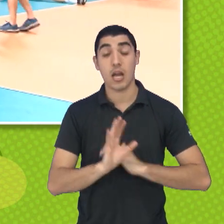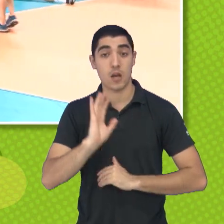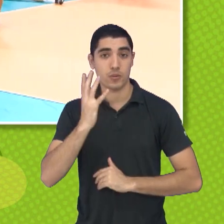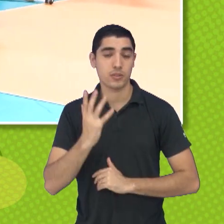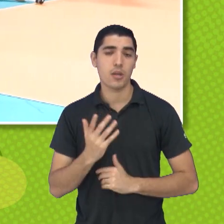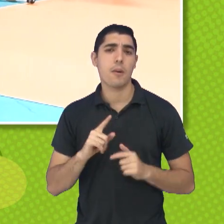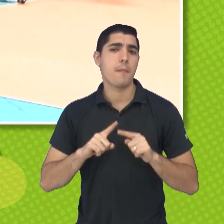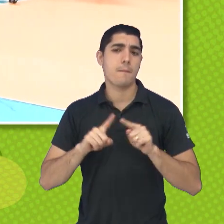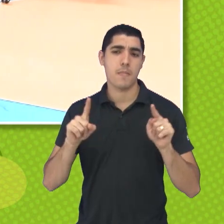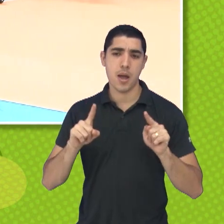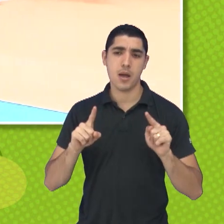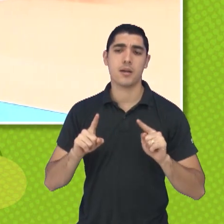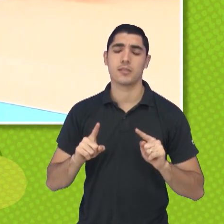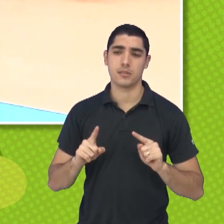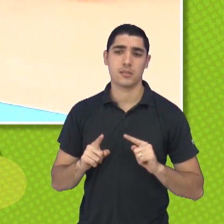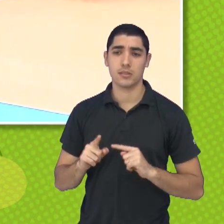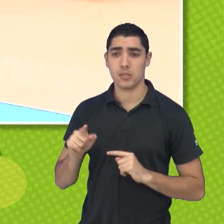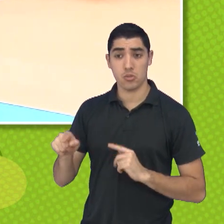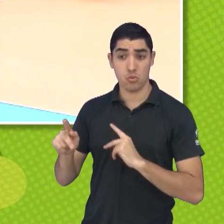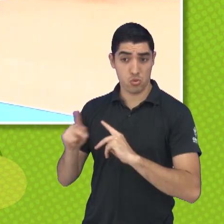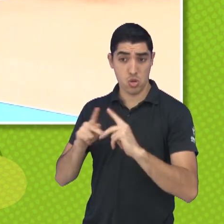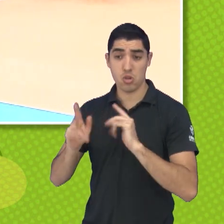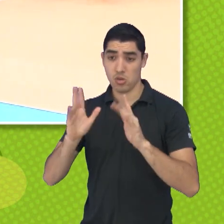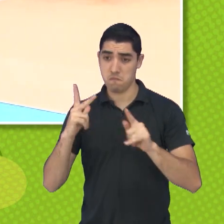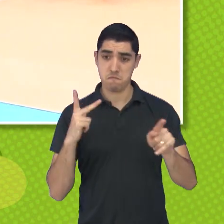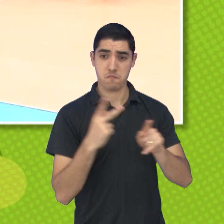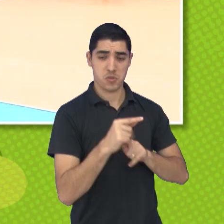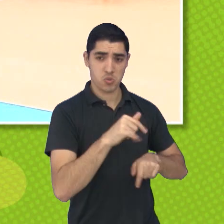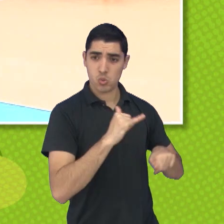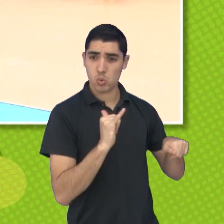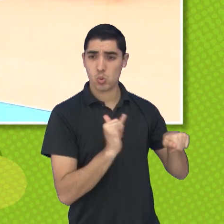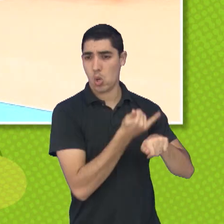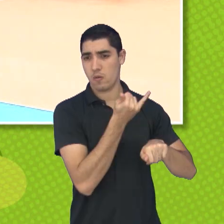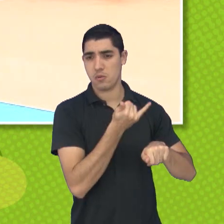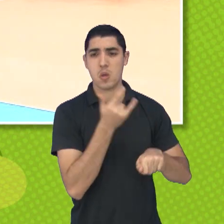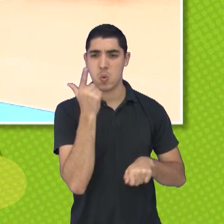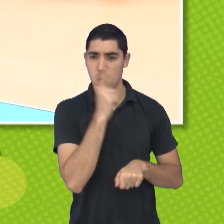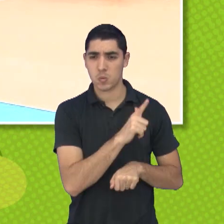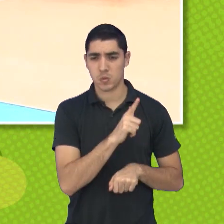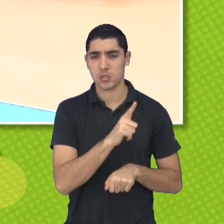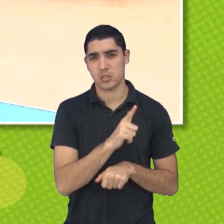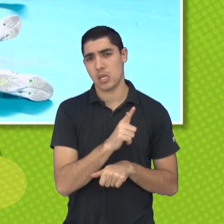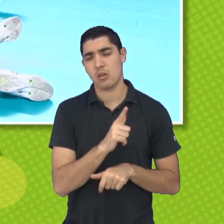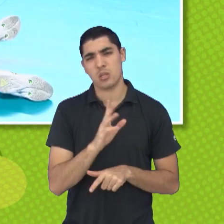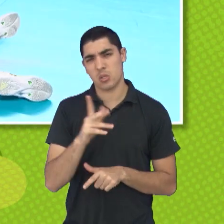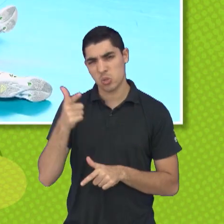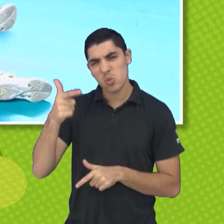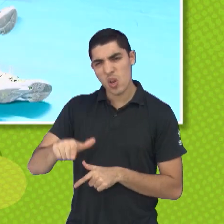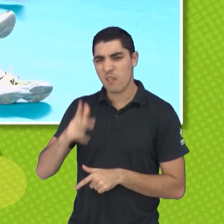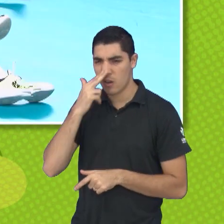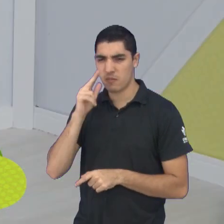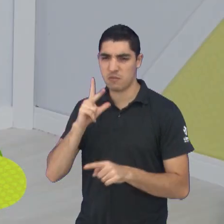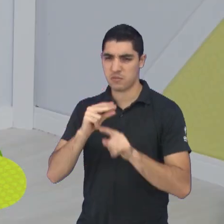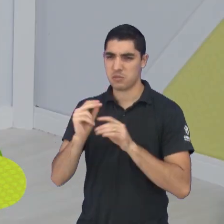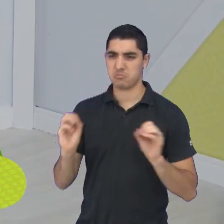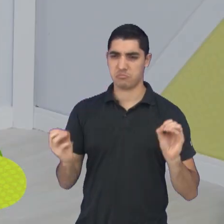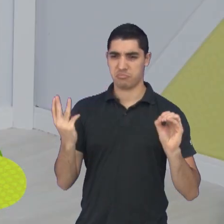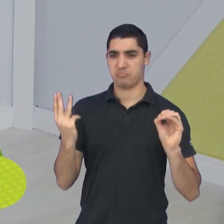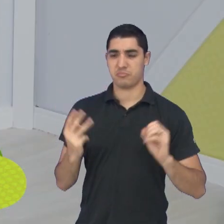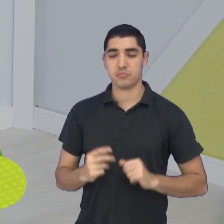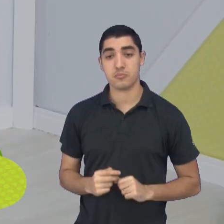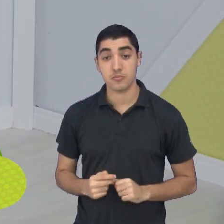aí, mas venceu o próprio Joinville na última rodada da primeira fase, venceu bem, então deve repetir o placar de 3x0. Pois é,